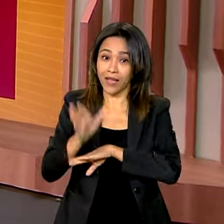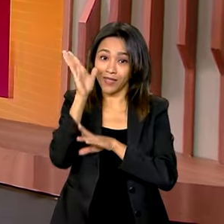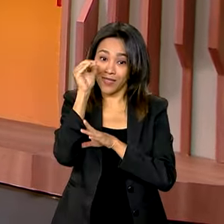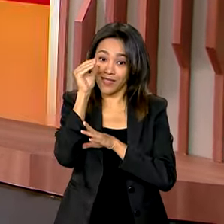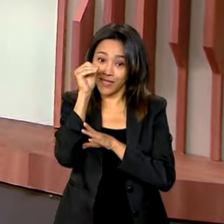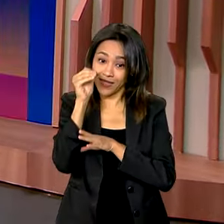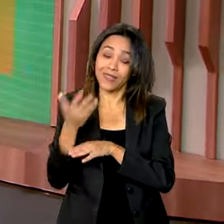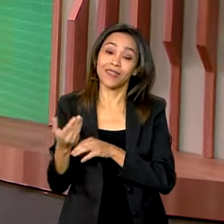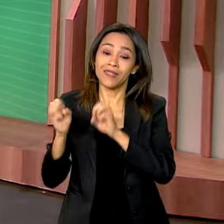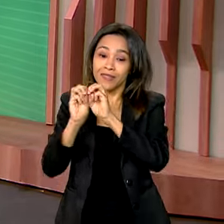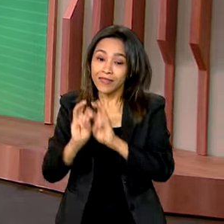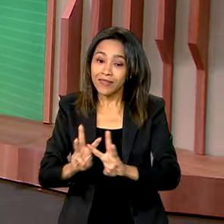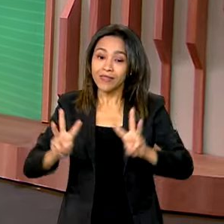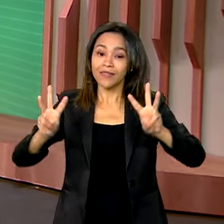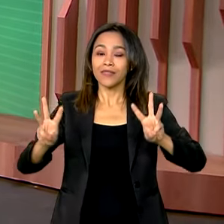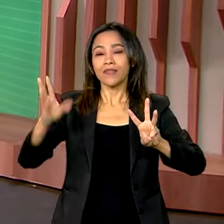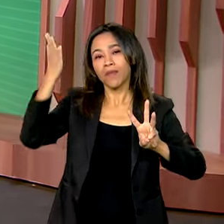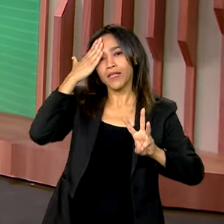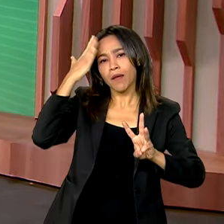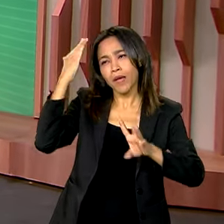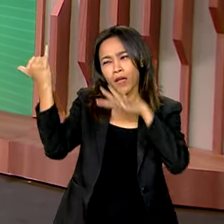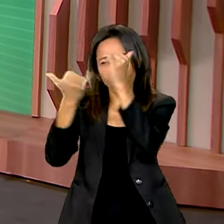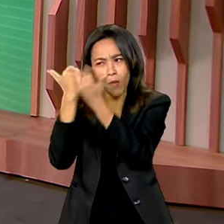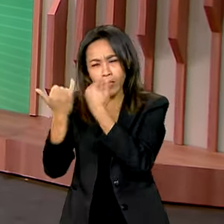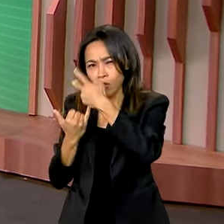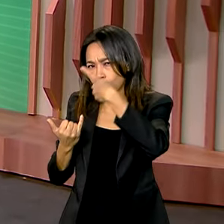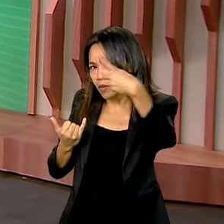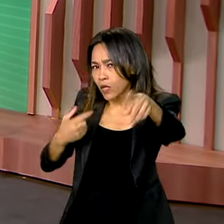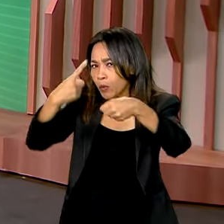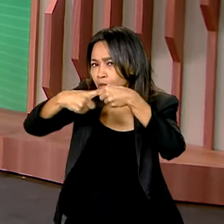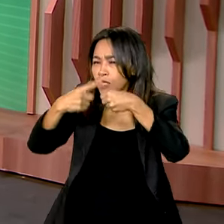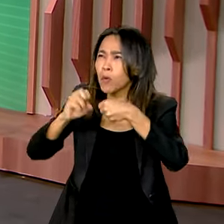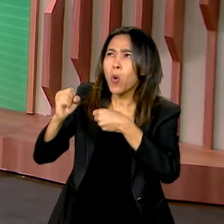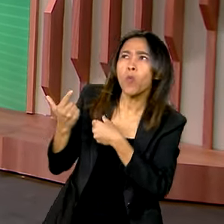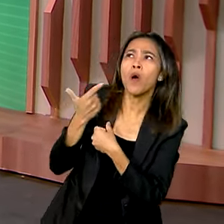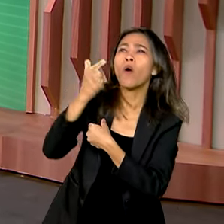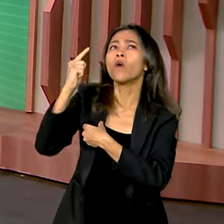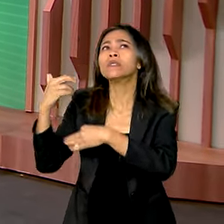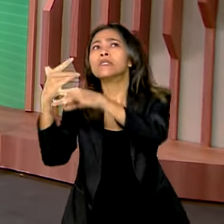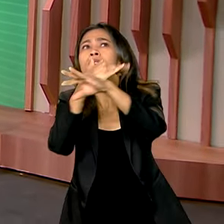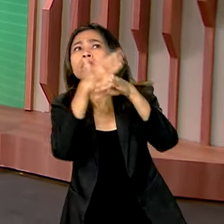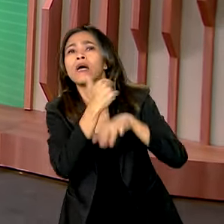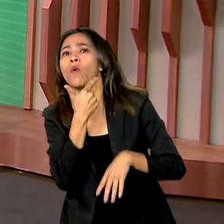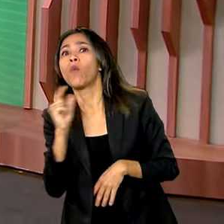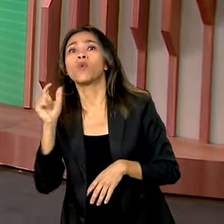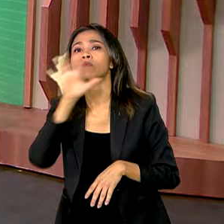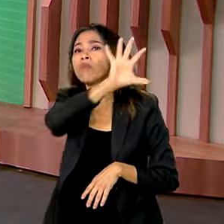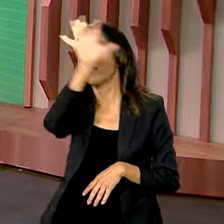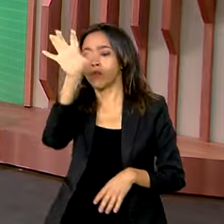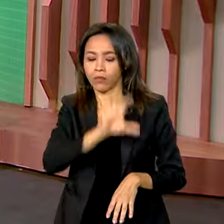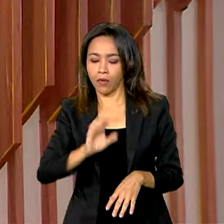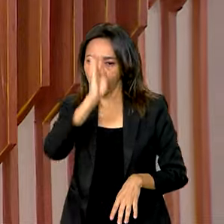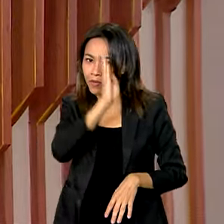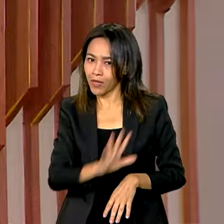comunica.br para saber mais sobre o seu município ou alguma outra cidade ou região do país.